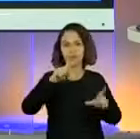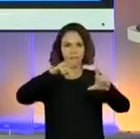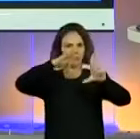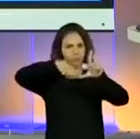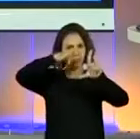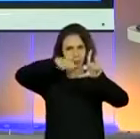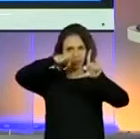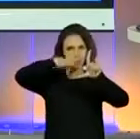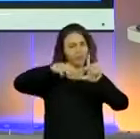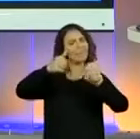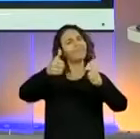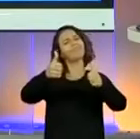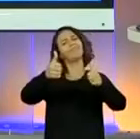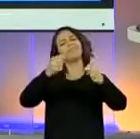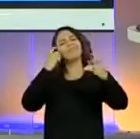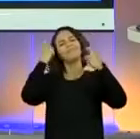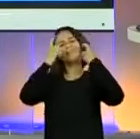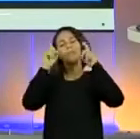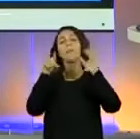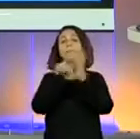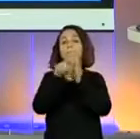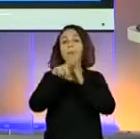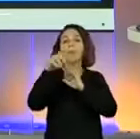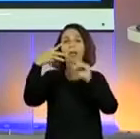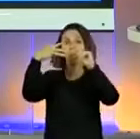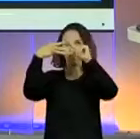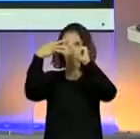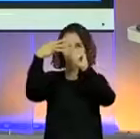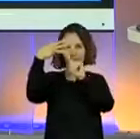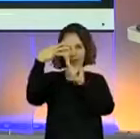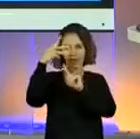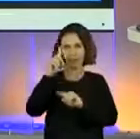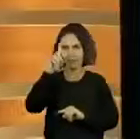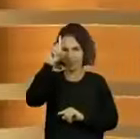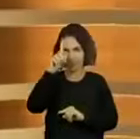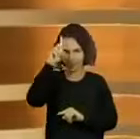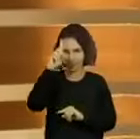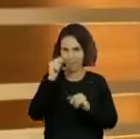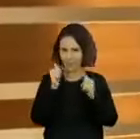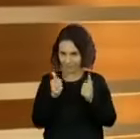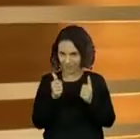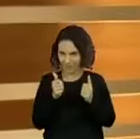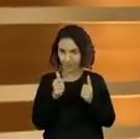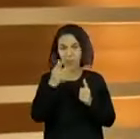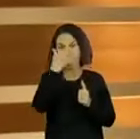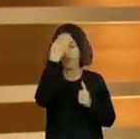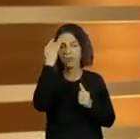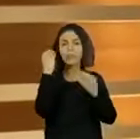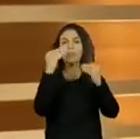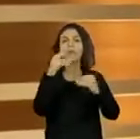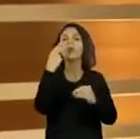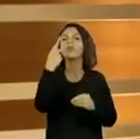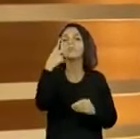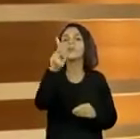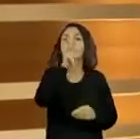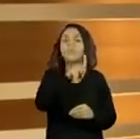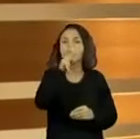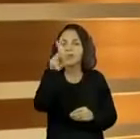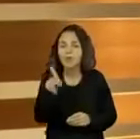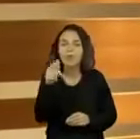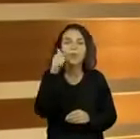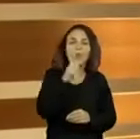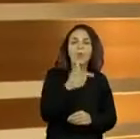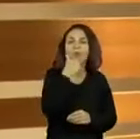aqui e aqui, fique em paz. As perguntas são essas. Tá bom? E não esqueçam de colocar o nome da professora, do professor.